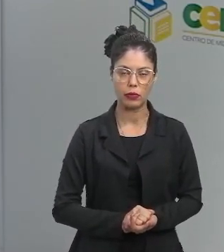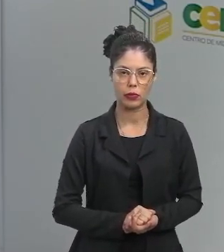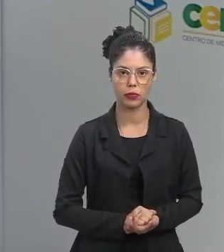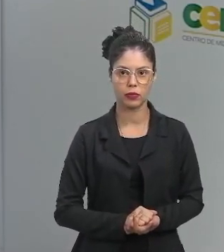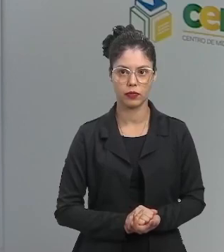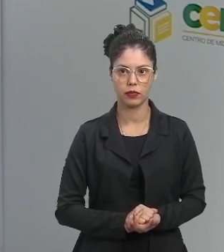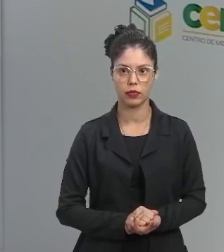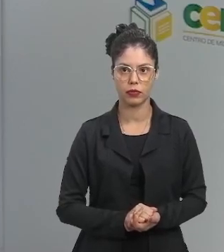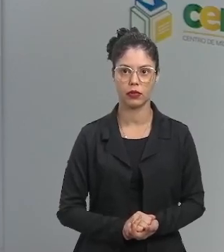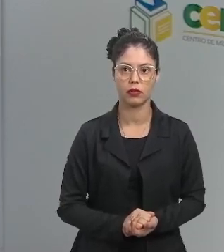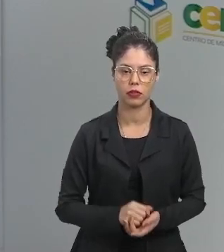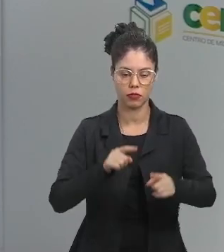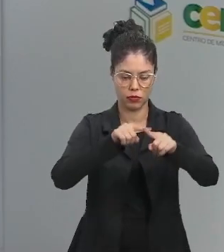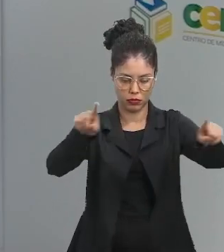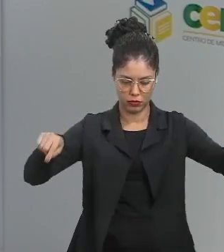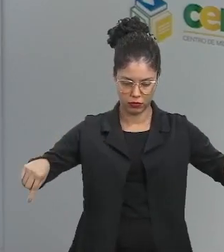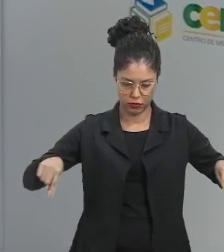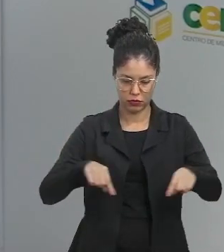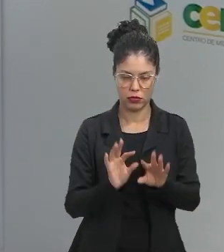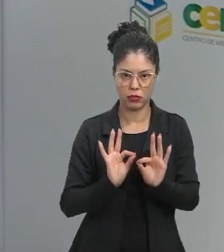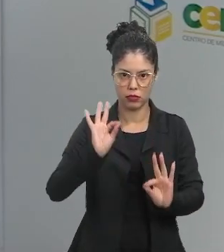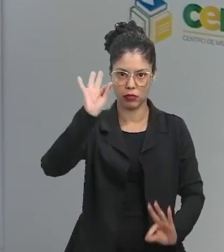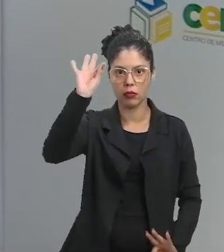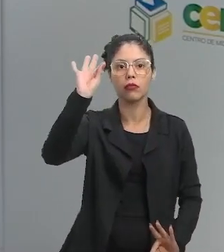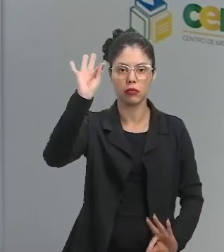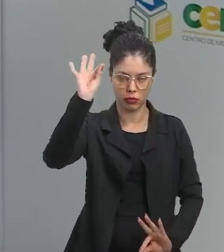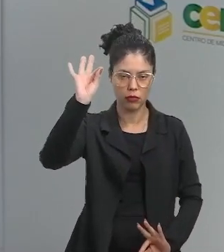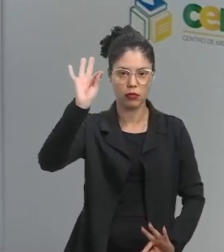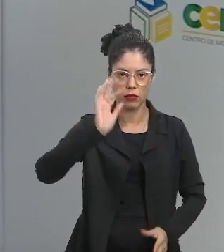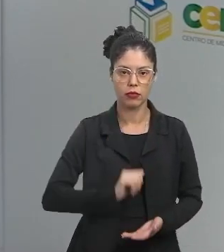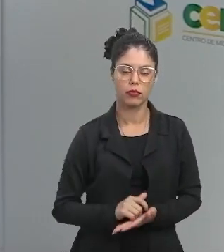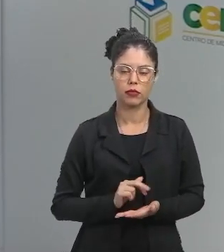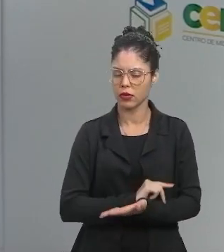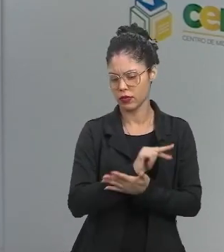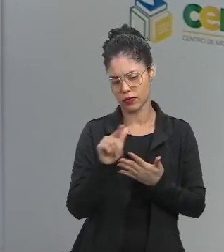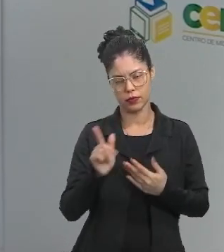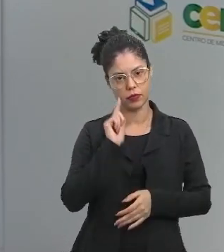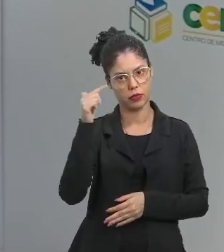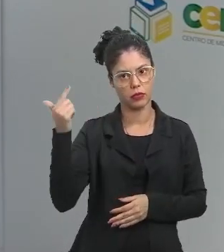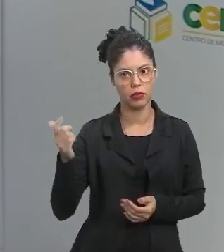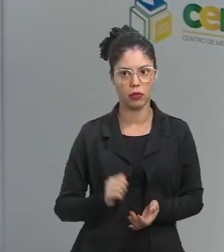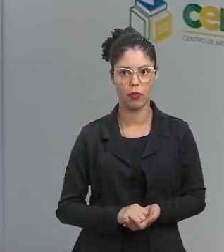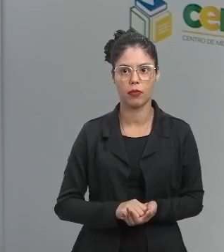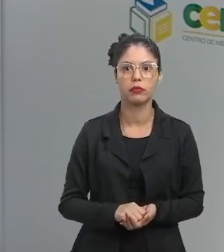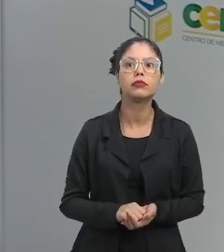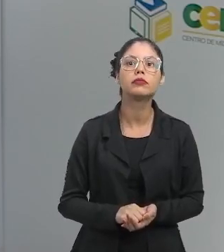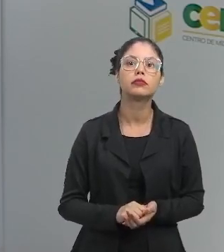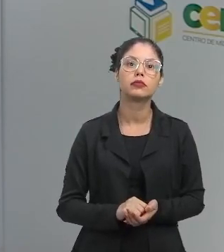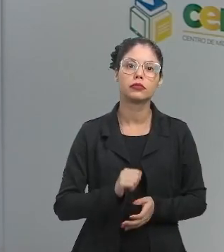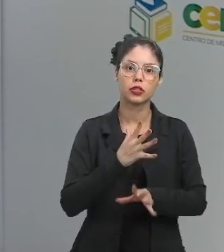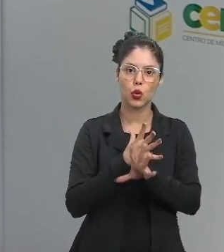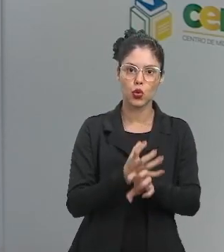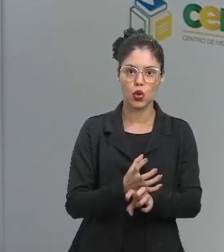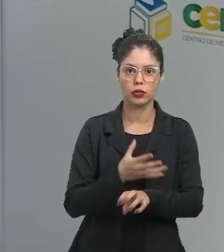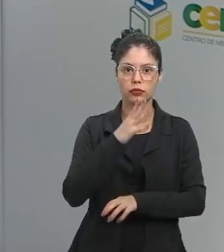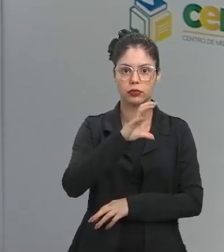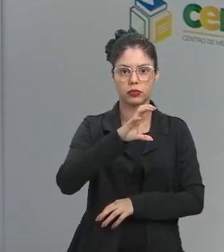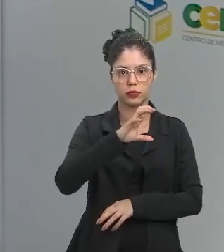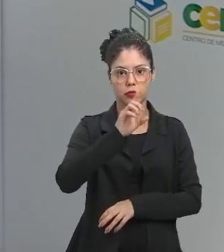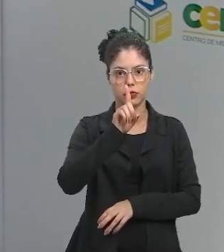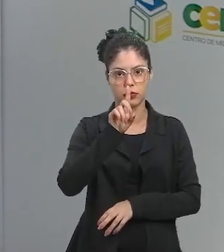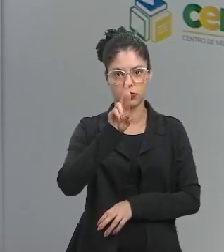metro quadrado, em hectare e por aí vai. Aí, nós vamos para o cerrado. O cerrado já não há,